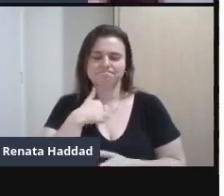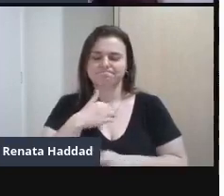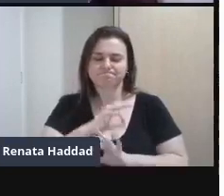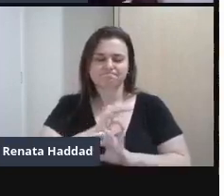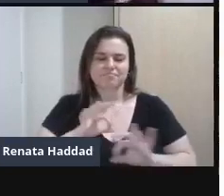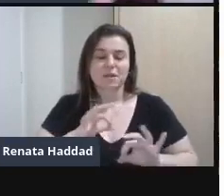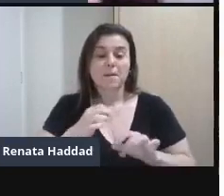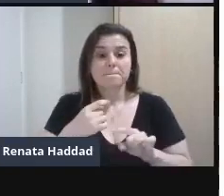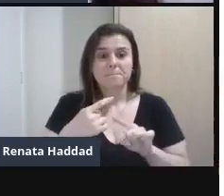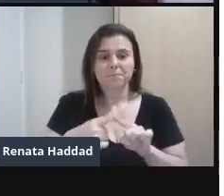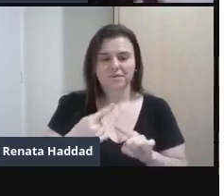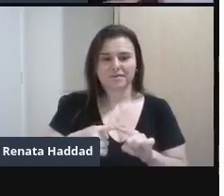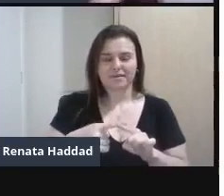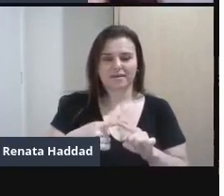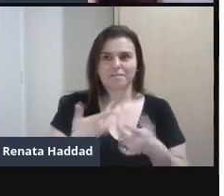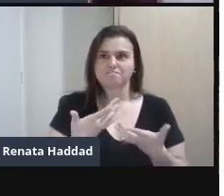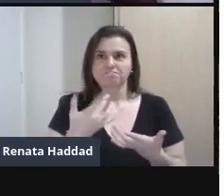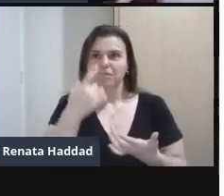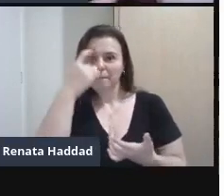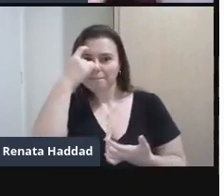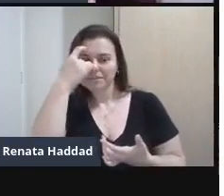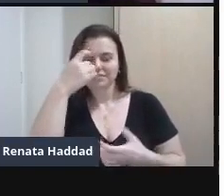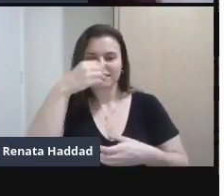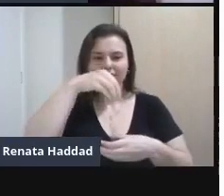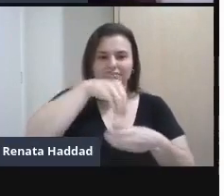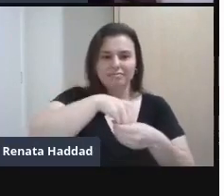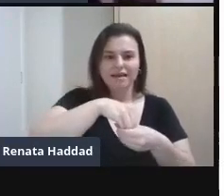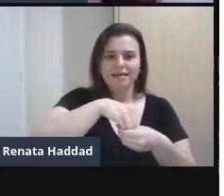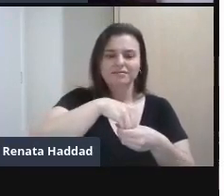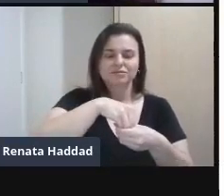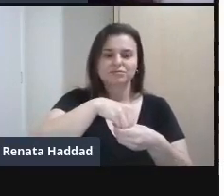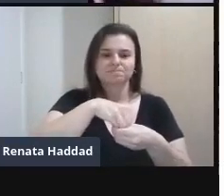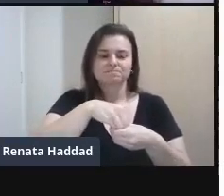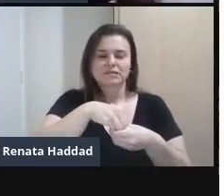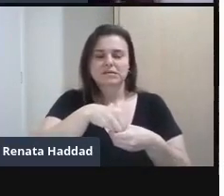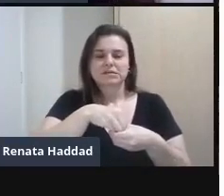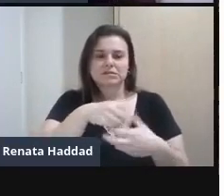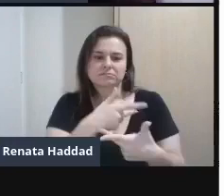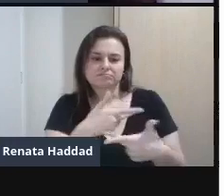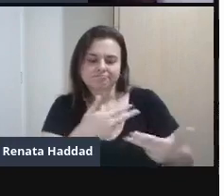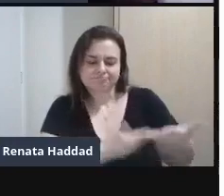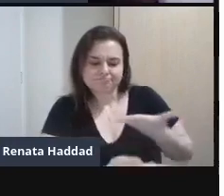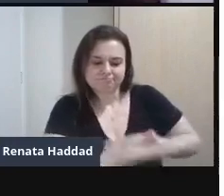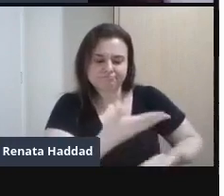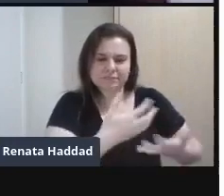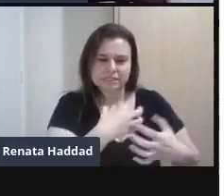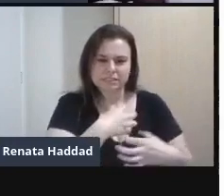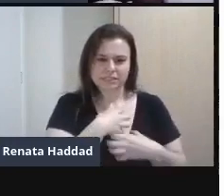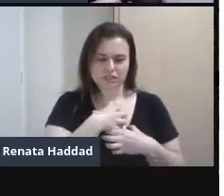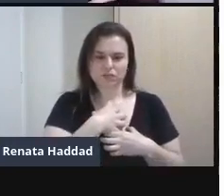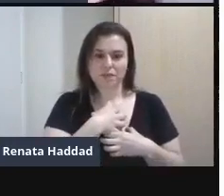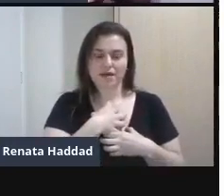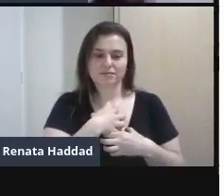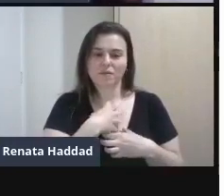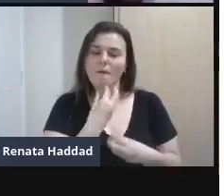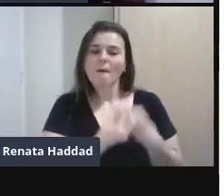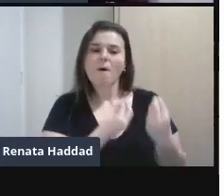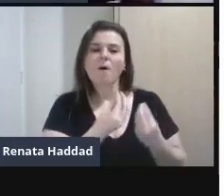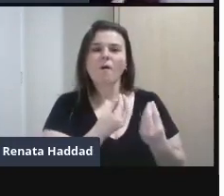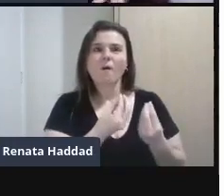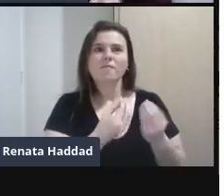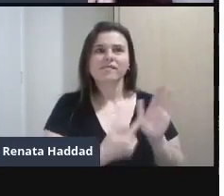Universo Desse Universo Do sentimento Das relações Como que ela Vai se